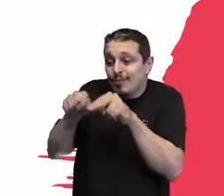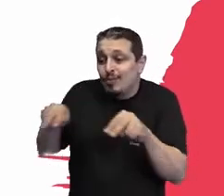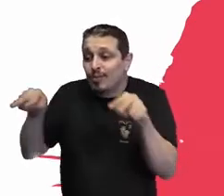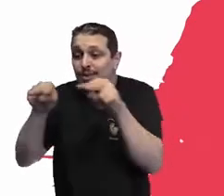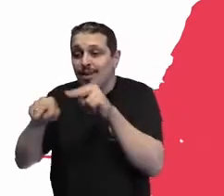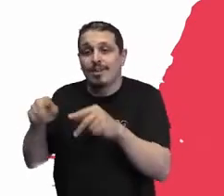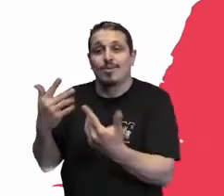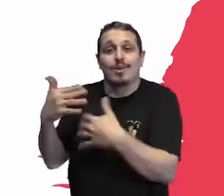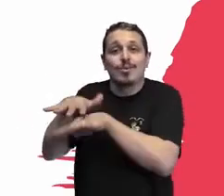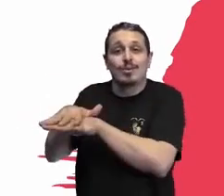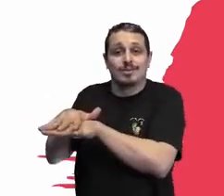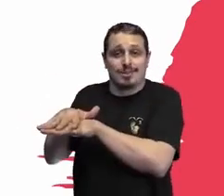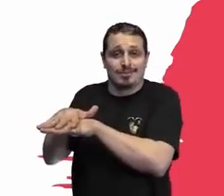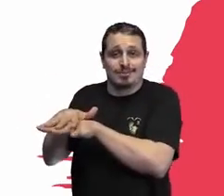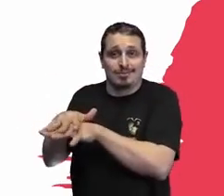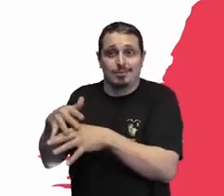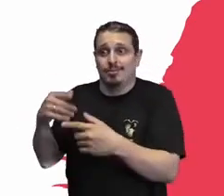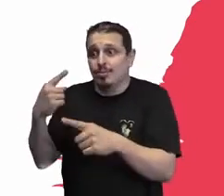política nacional.